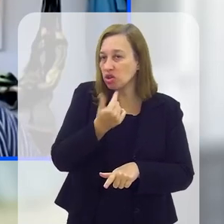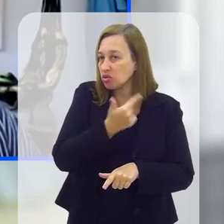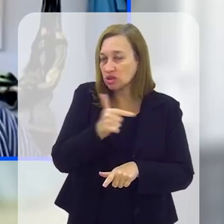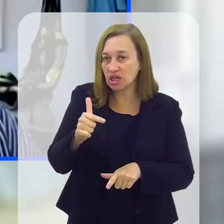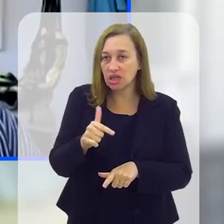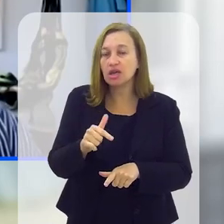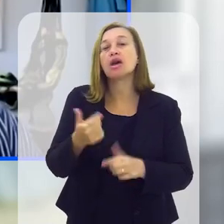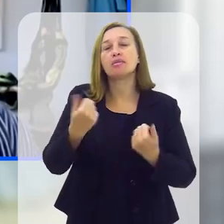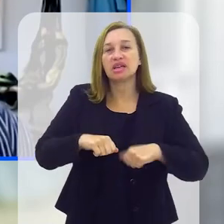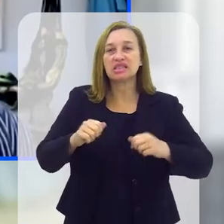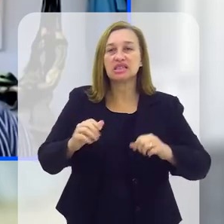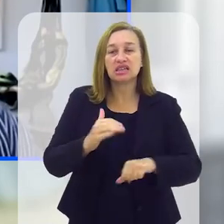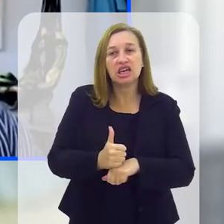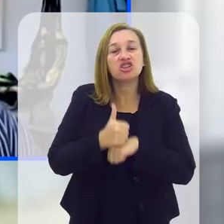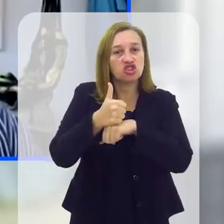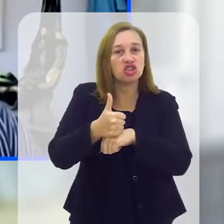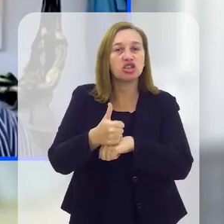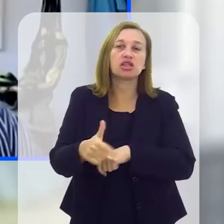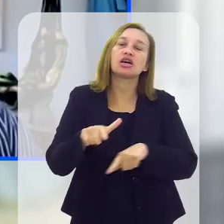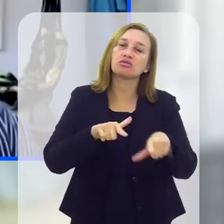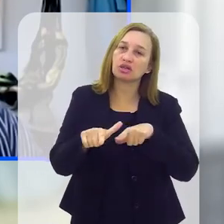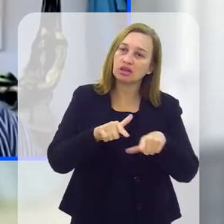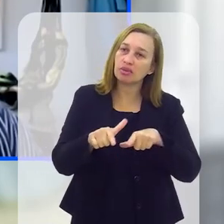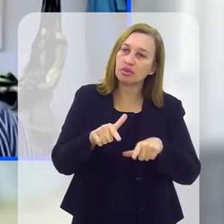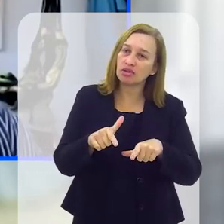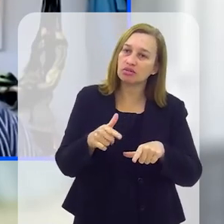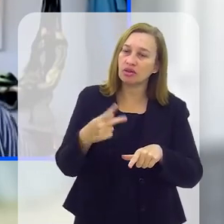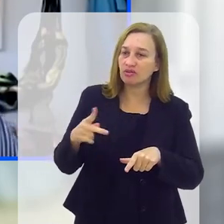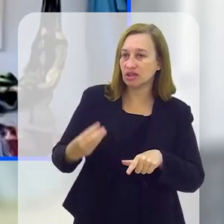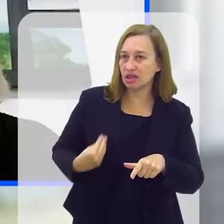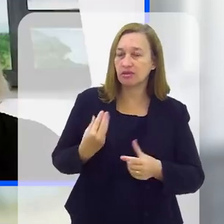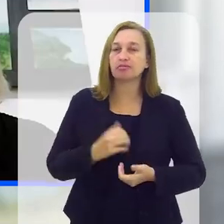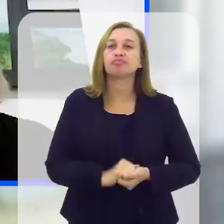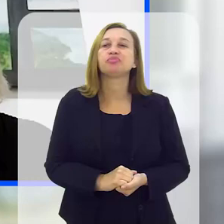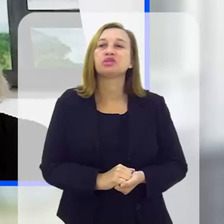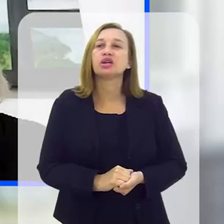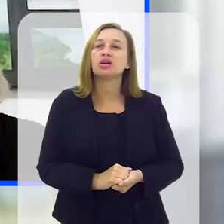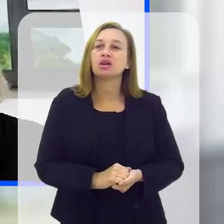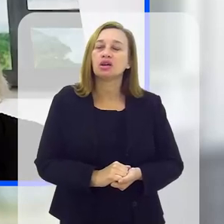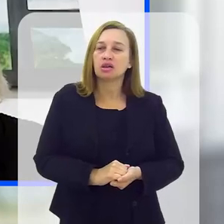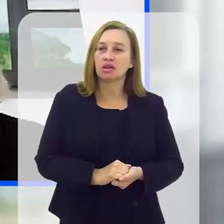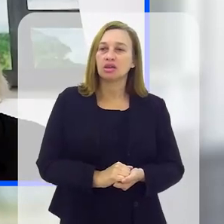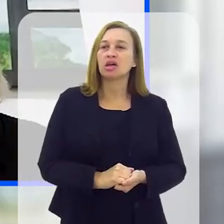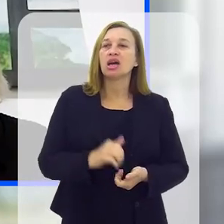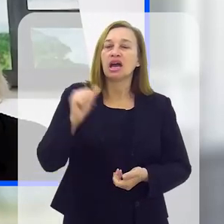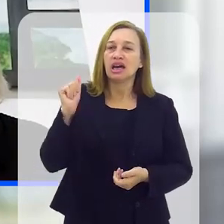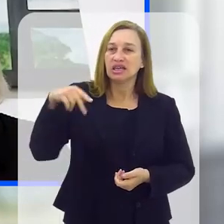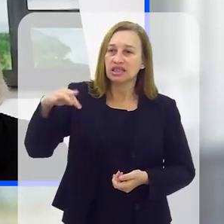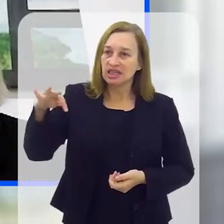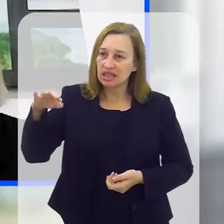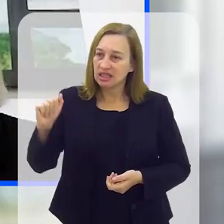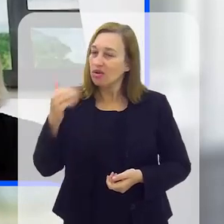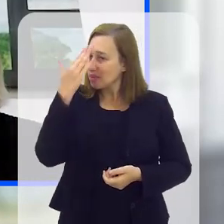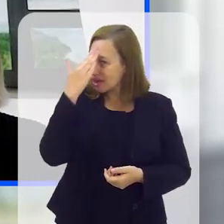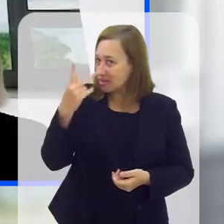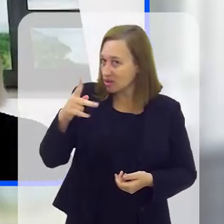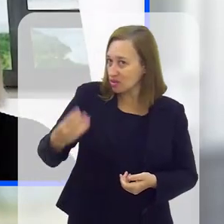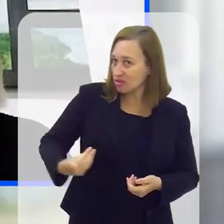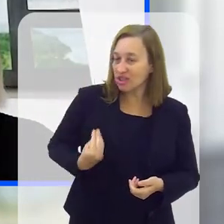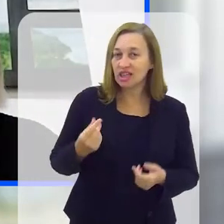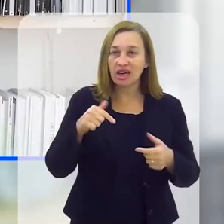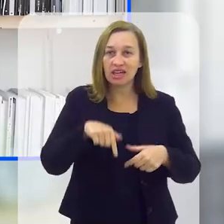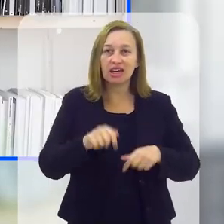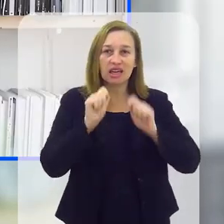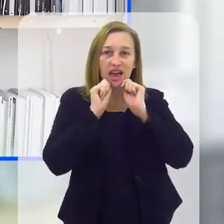haja respeito e dignidade no tratamento para com elas. Anitta, muito obrigado a isso pela sua participação